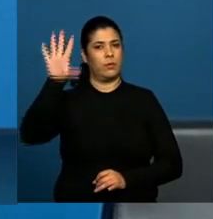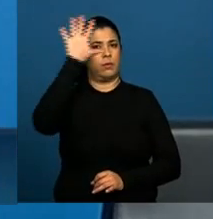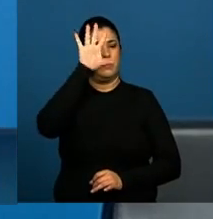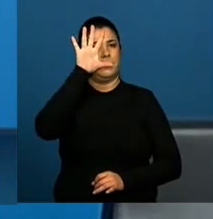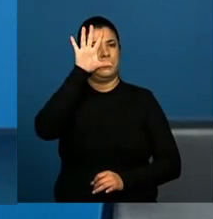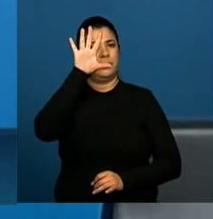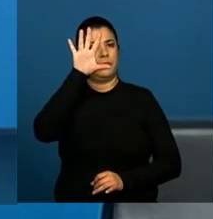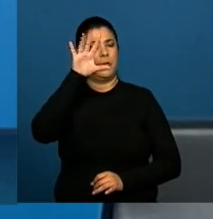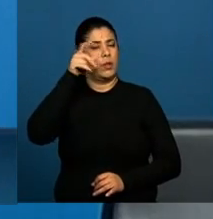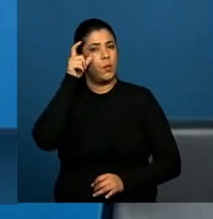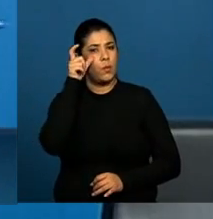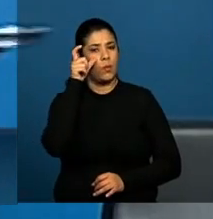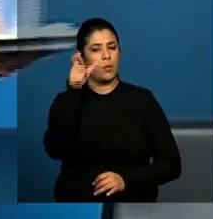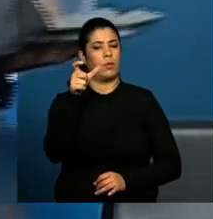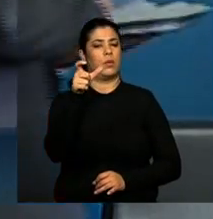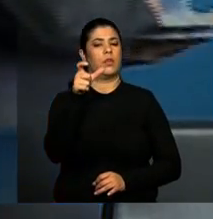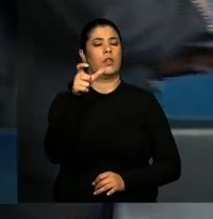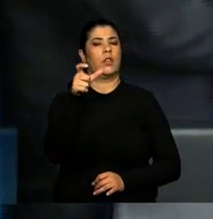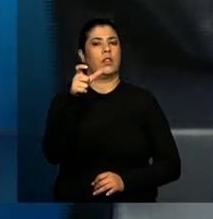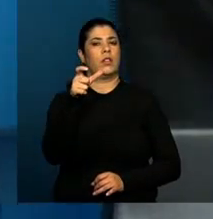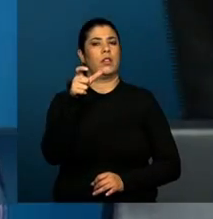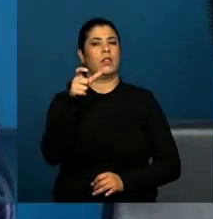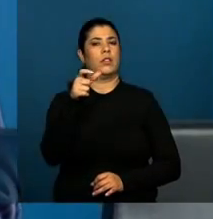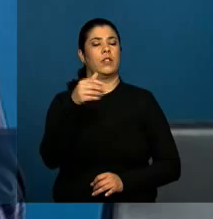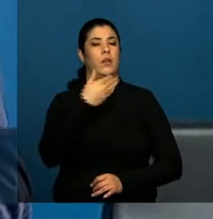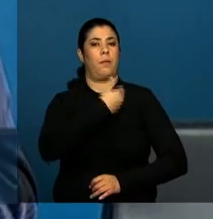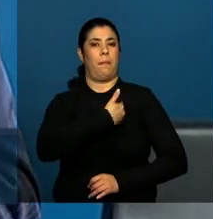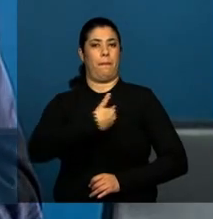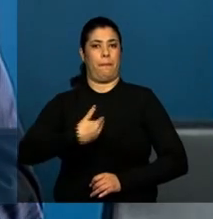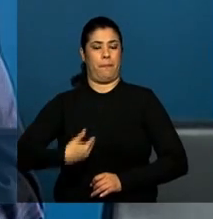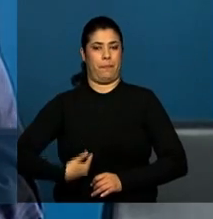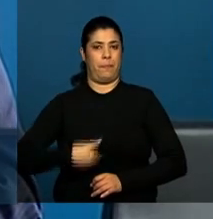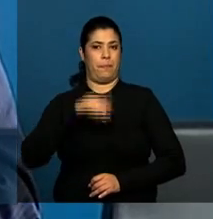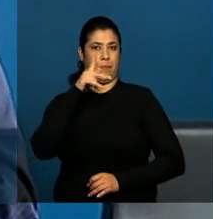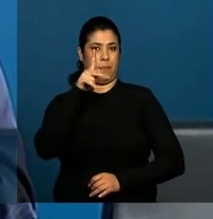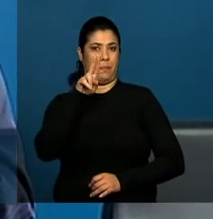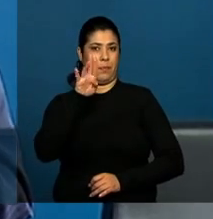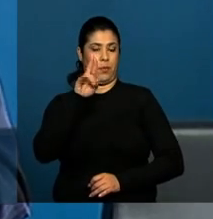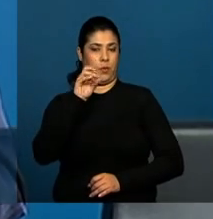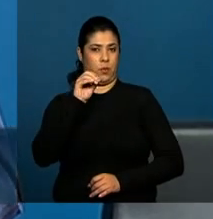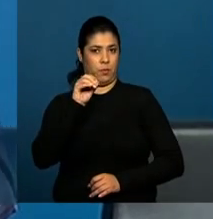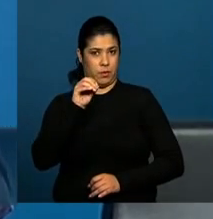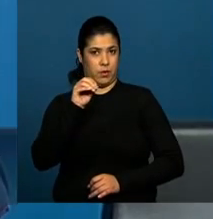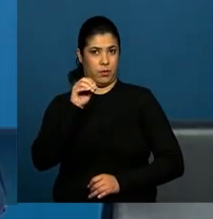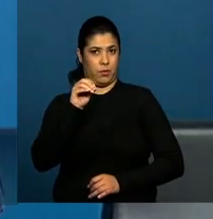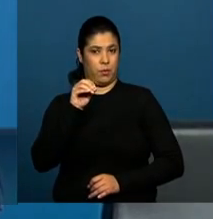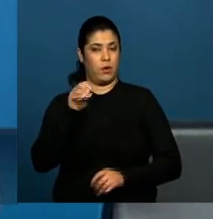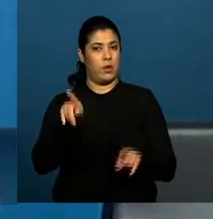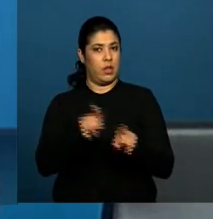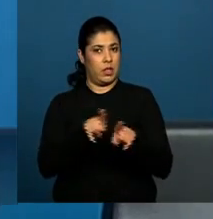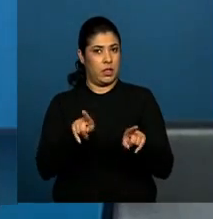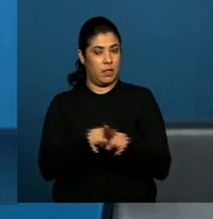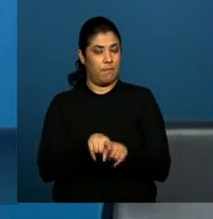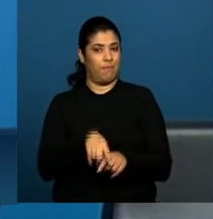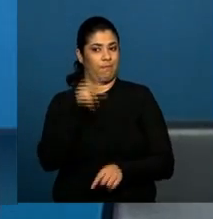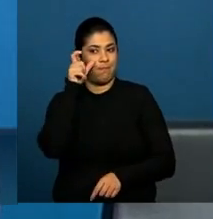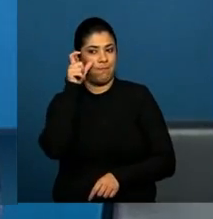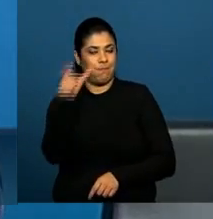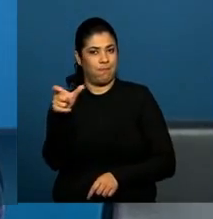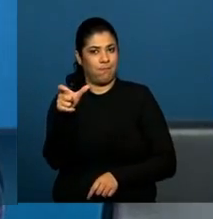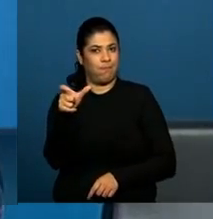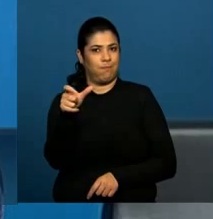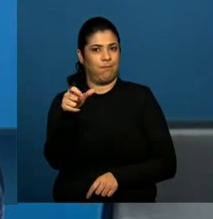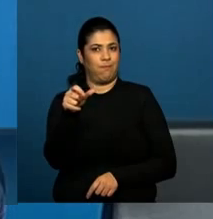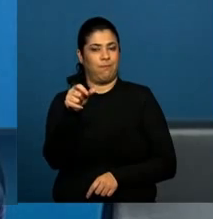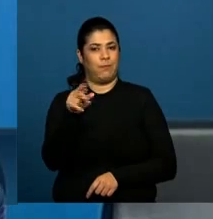público e os interesses individuais que estão localizados